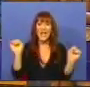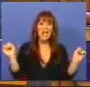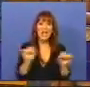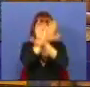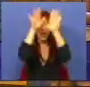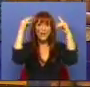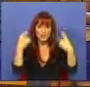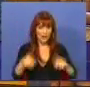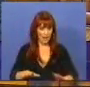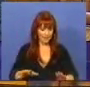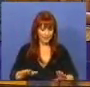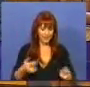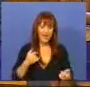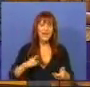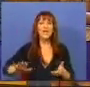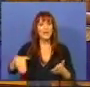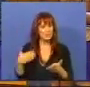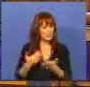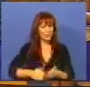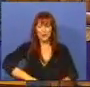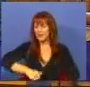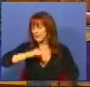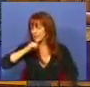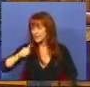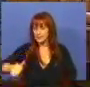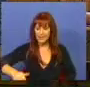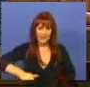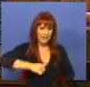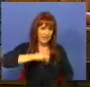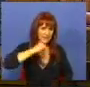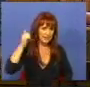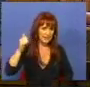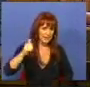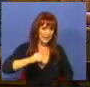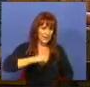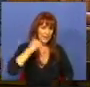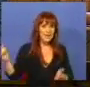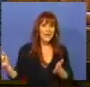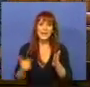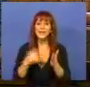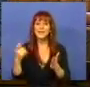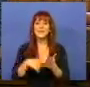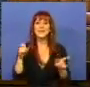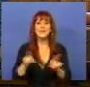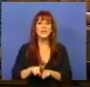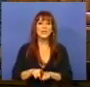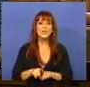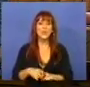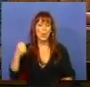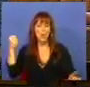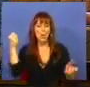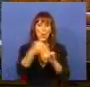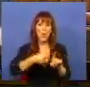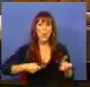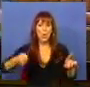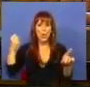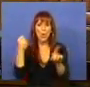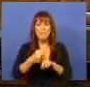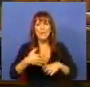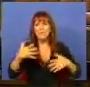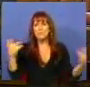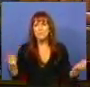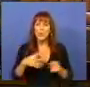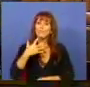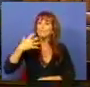claras. Temos-lhe colocado sistematicamente a necessidade de um combate pela